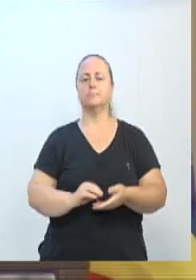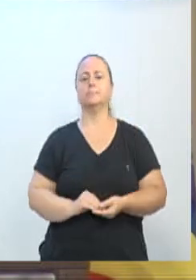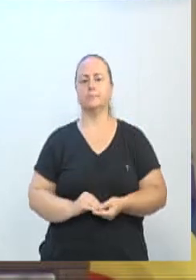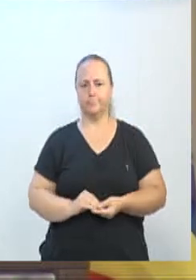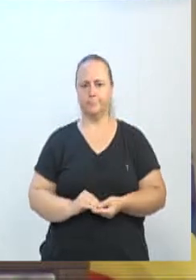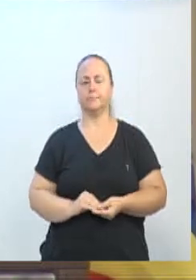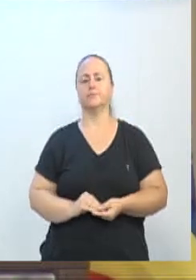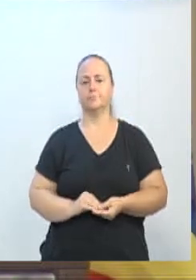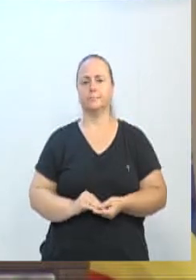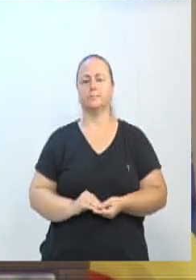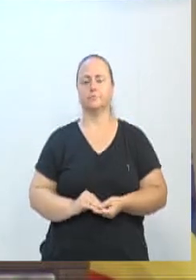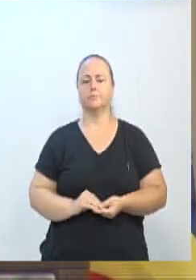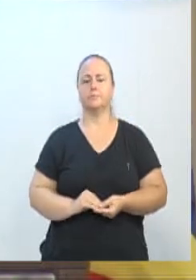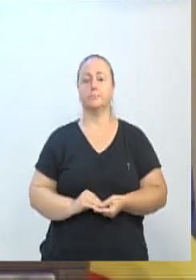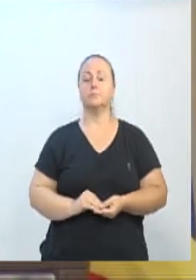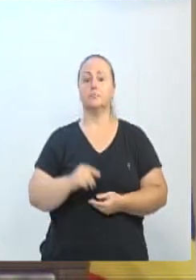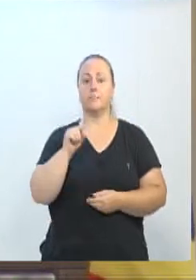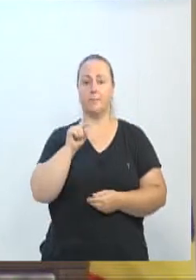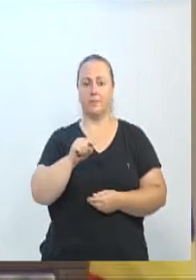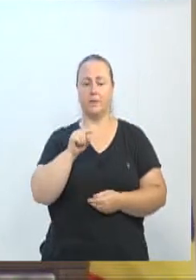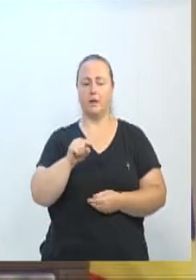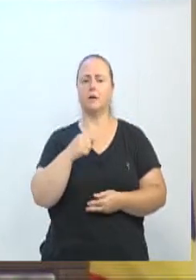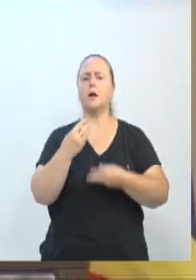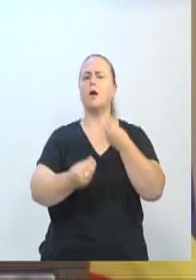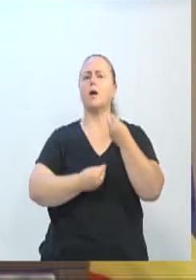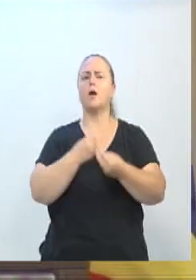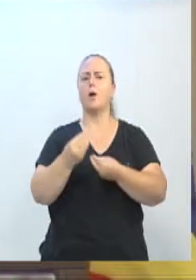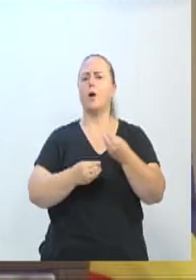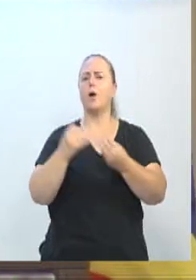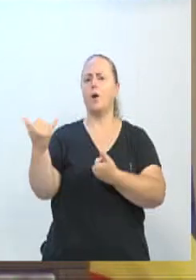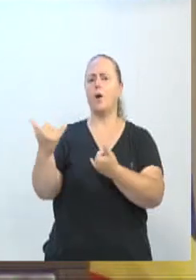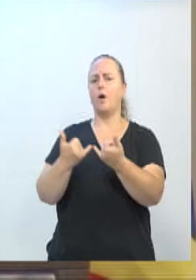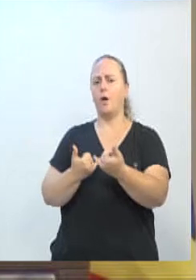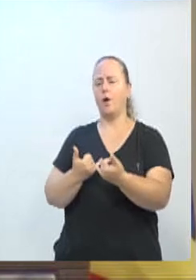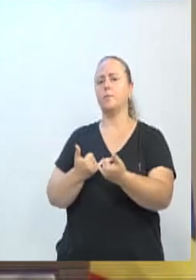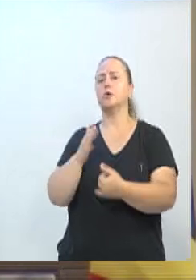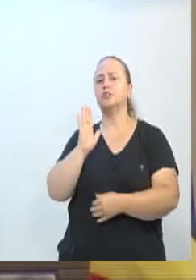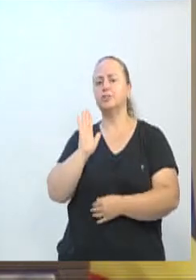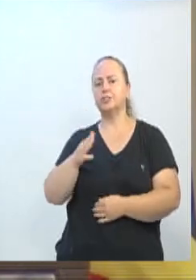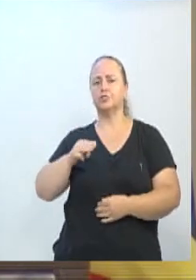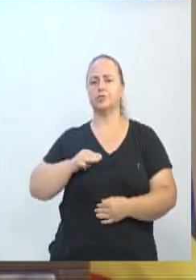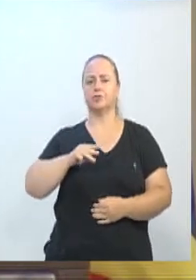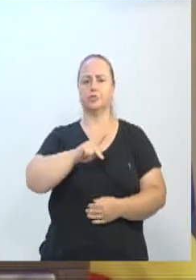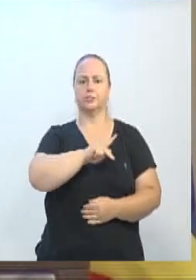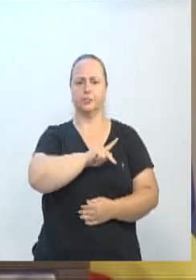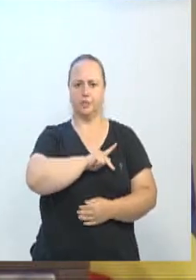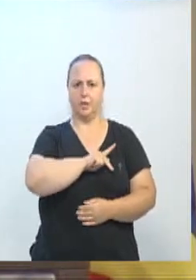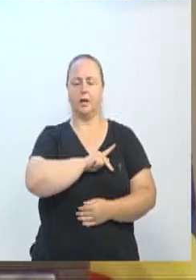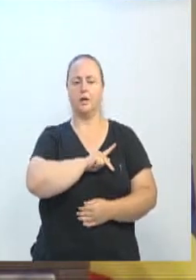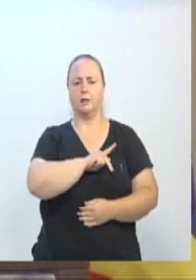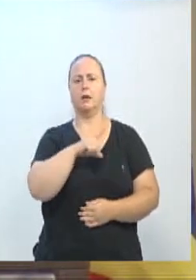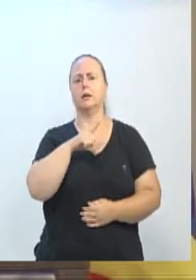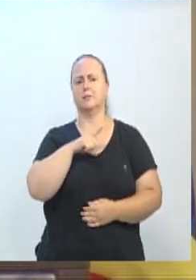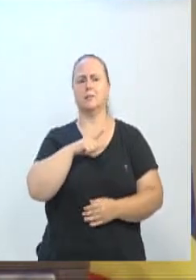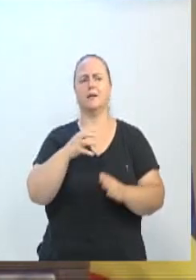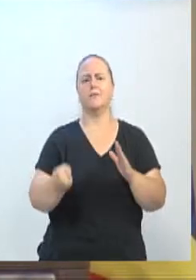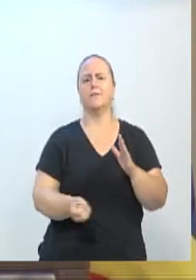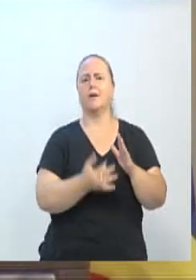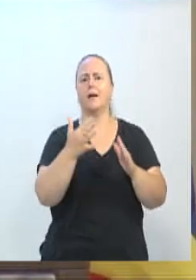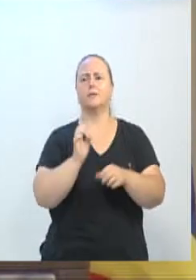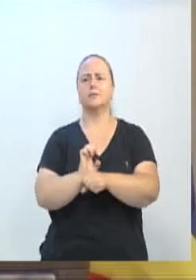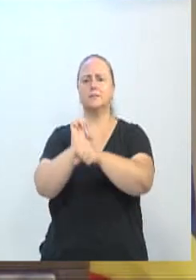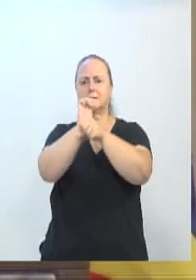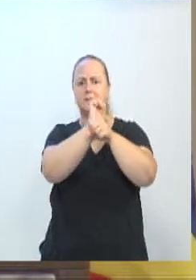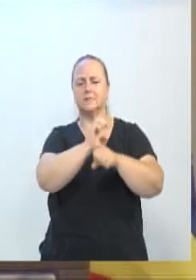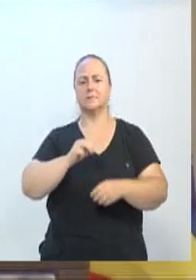comunicação deles. Essa questão chegou, meus colegas, no Ministério Público. O Ministério Público, em vários estados, em várias localidades,